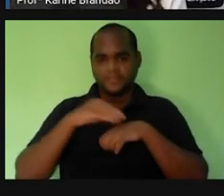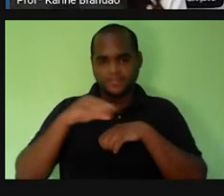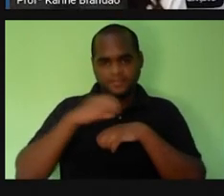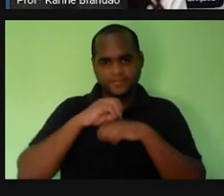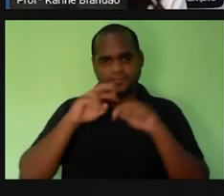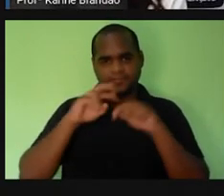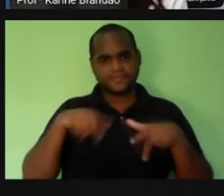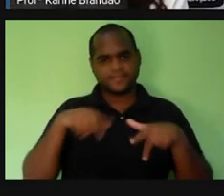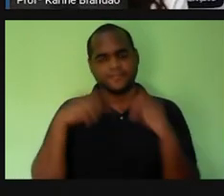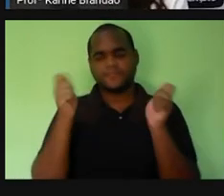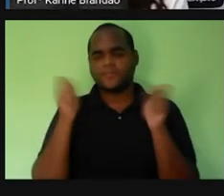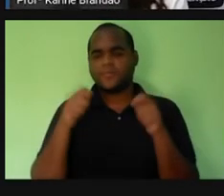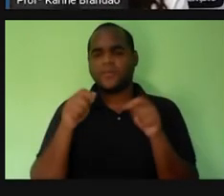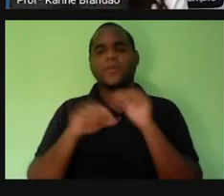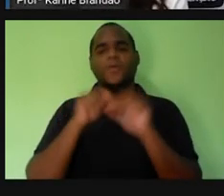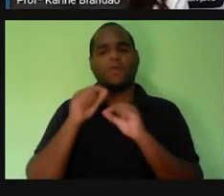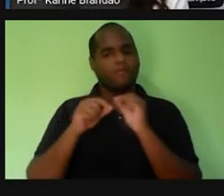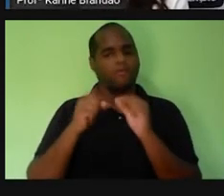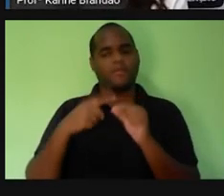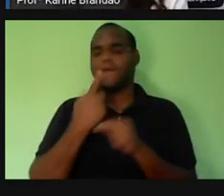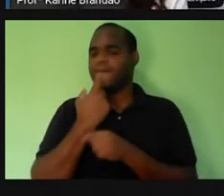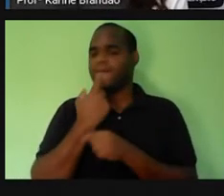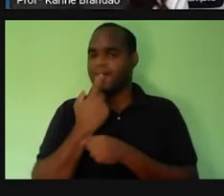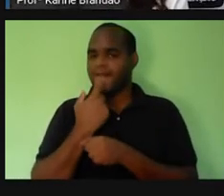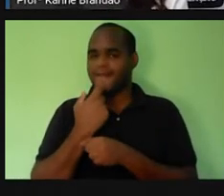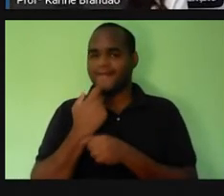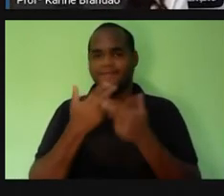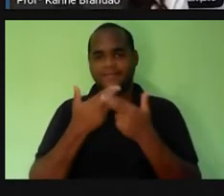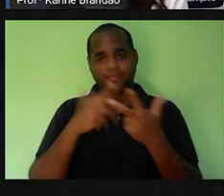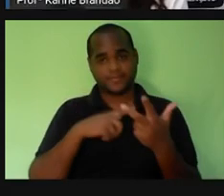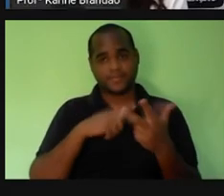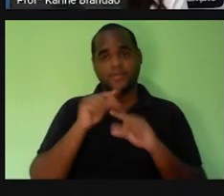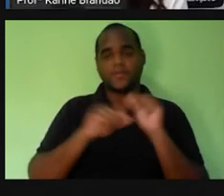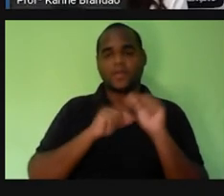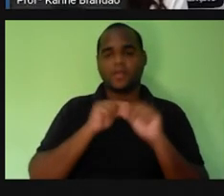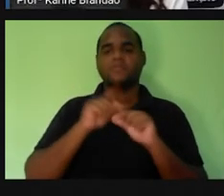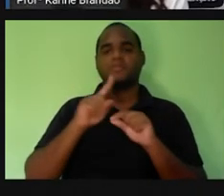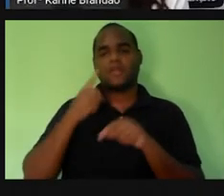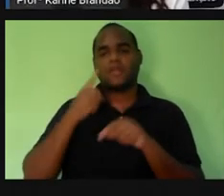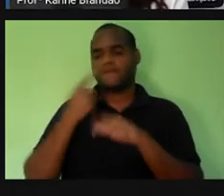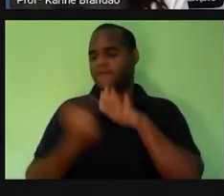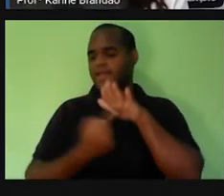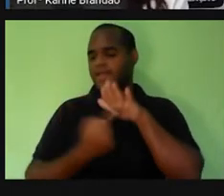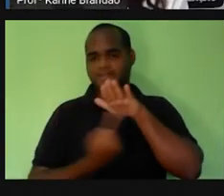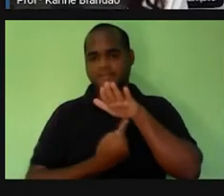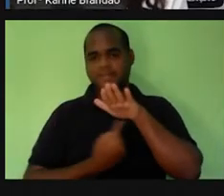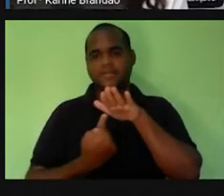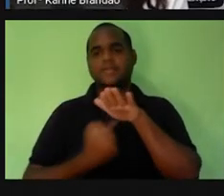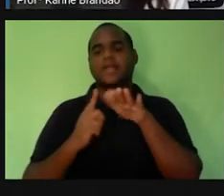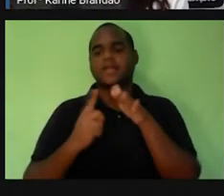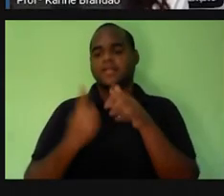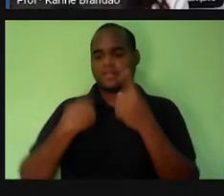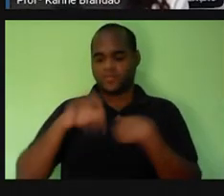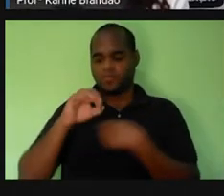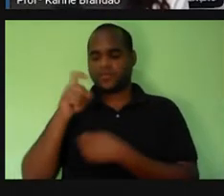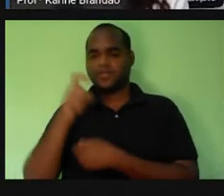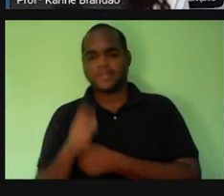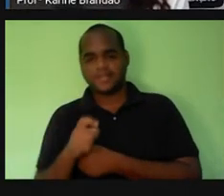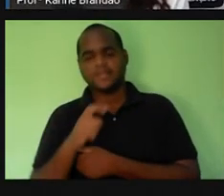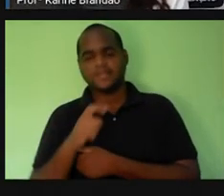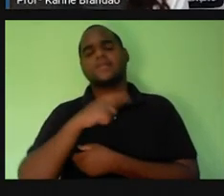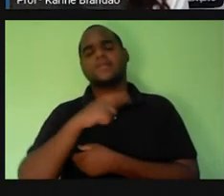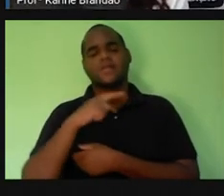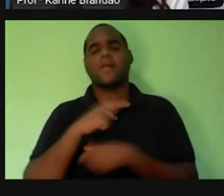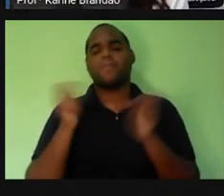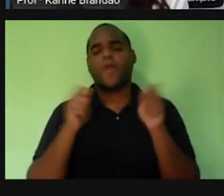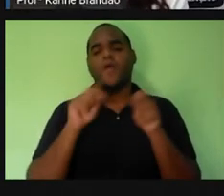transportar o quê, pró, no nosso sangue? Transporte, por exemplo, de gases, né? O nosso gás oxigênio que é